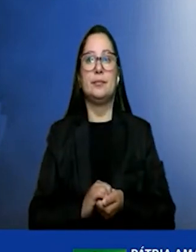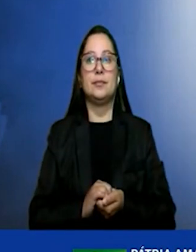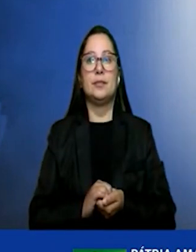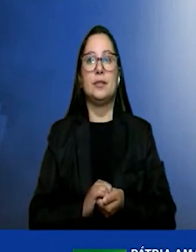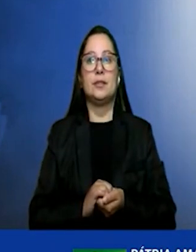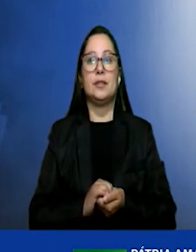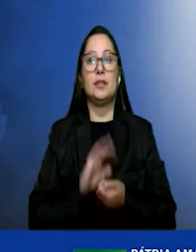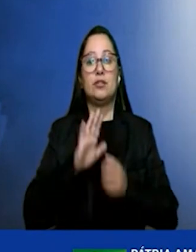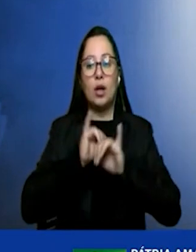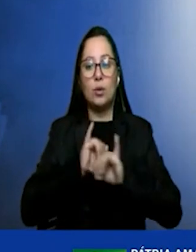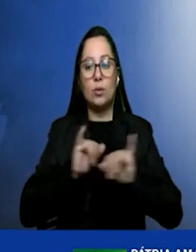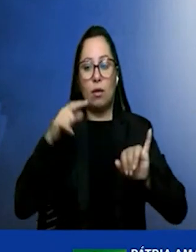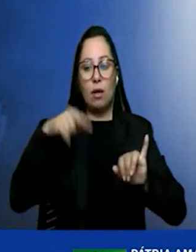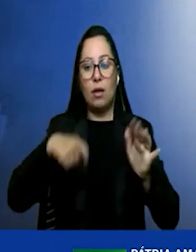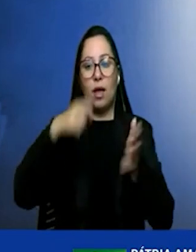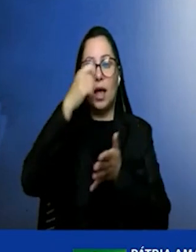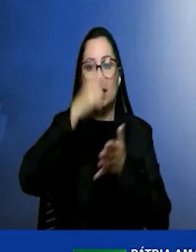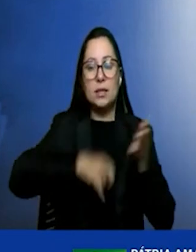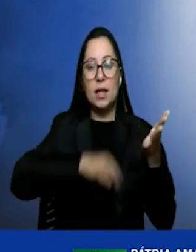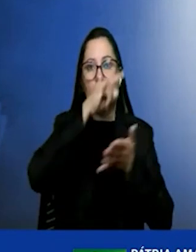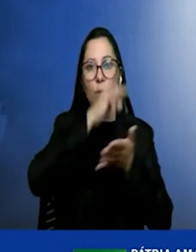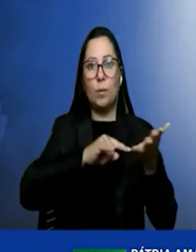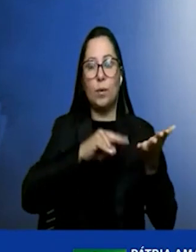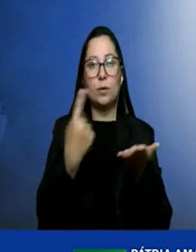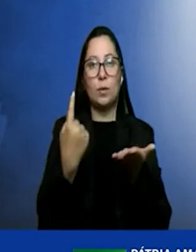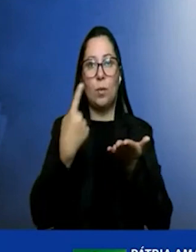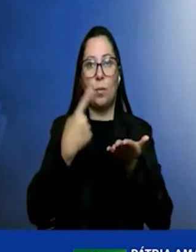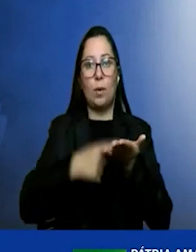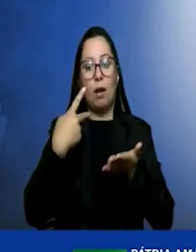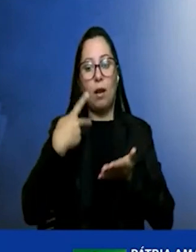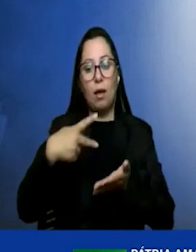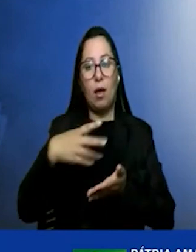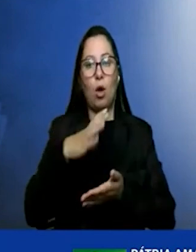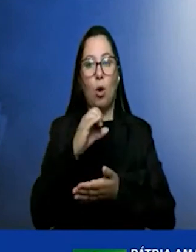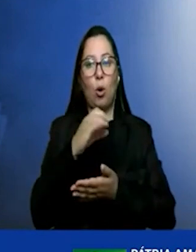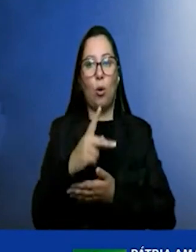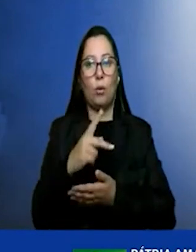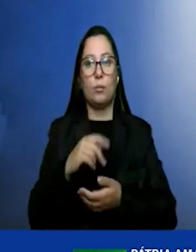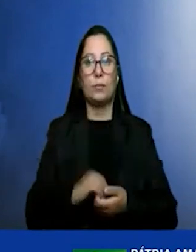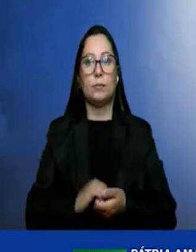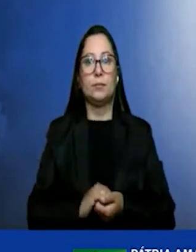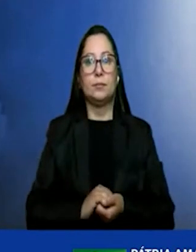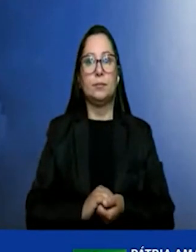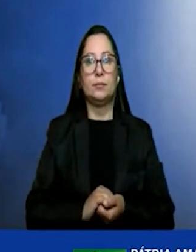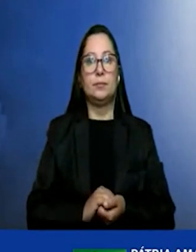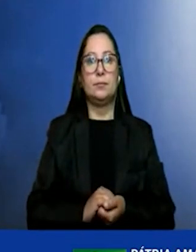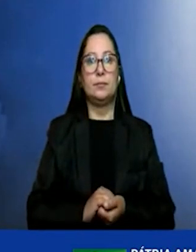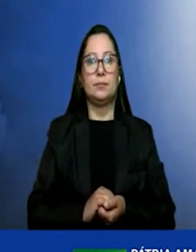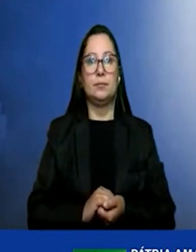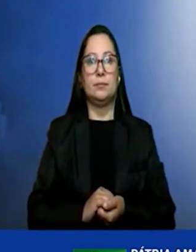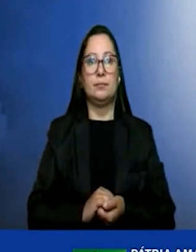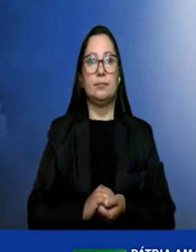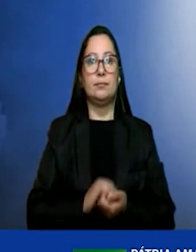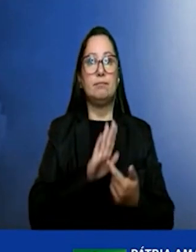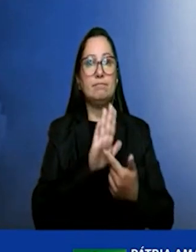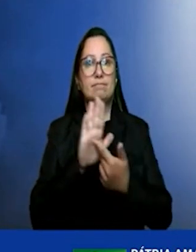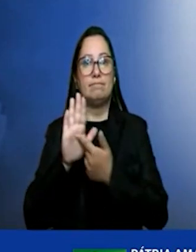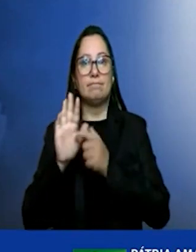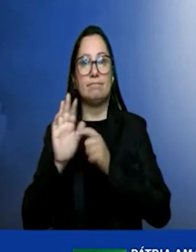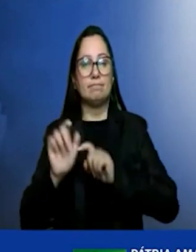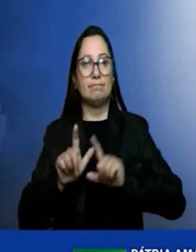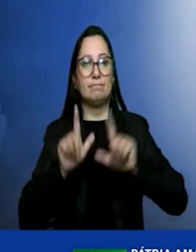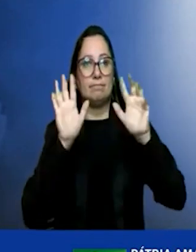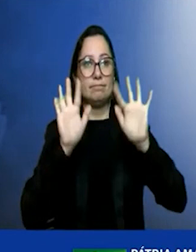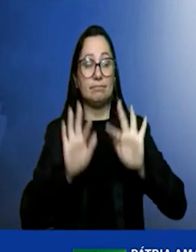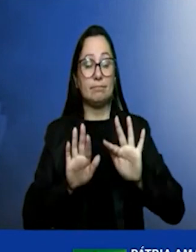esse documento esse compromisso já nessa COP então eu encerro aqui a minha apresentação fazendo aqui